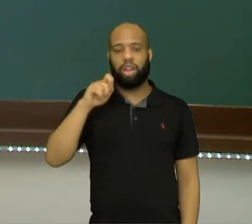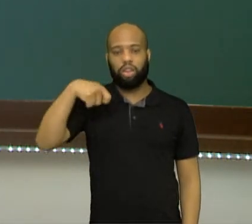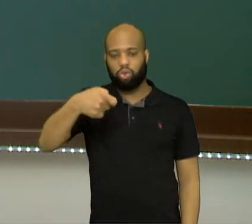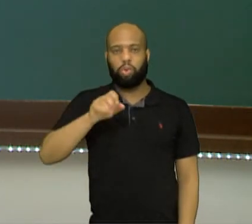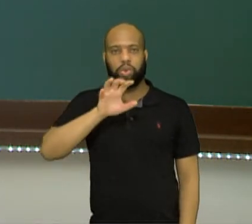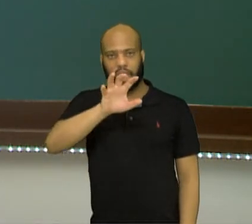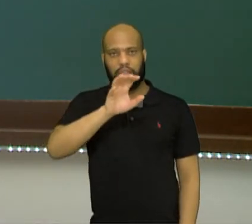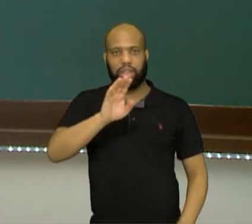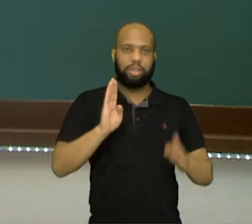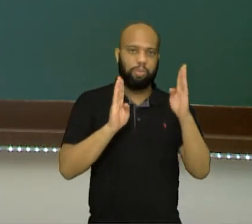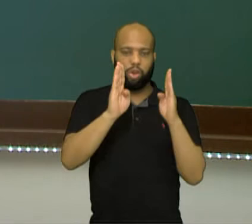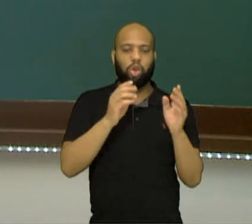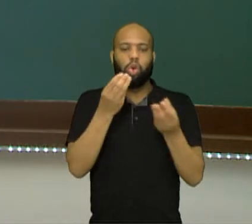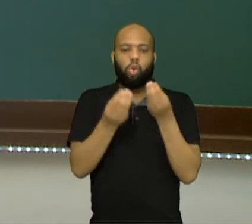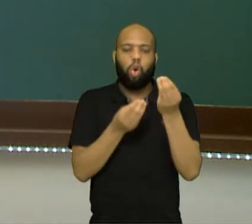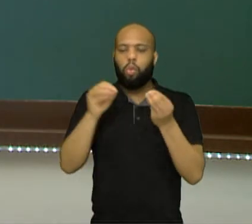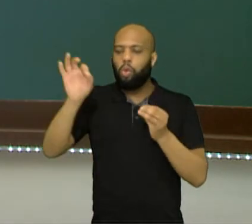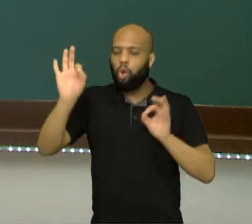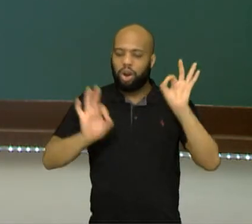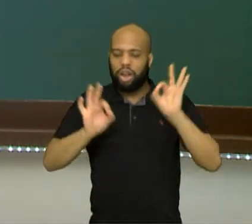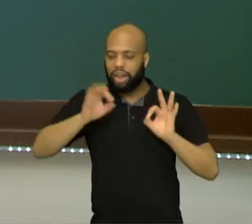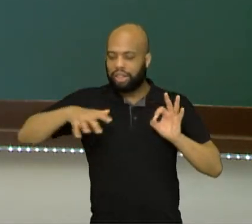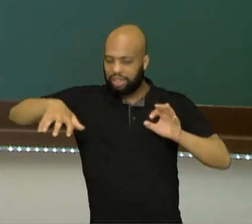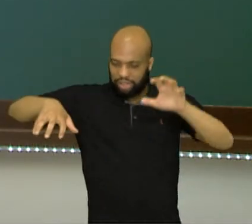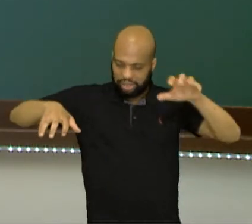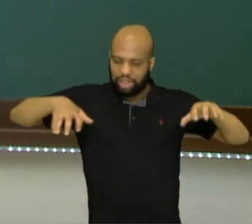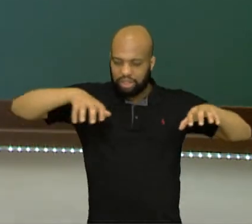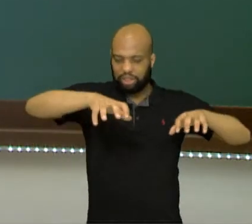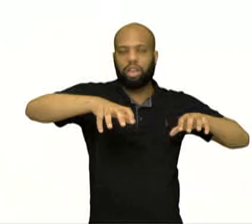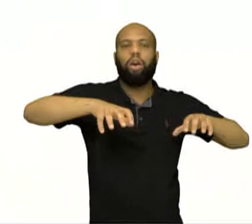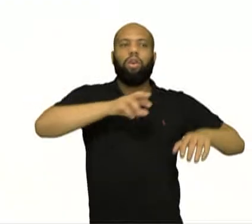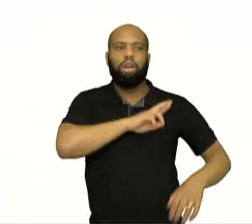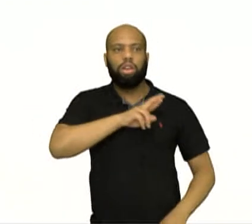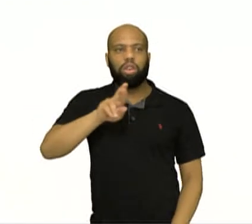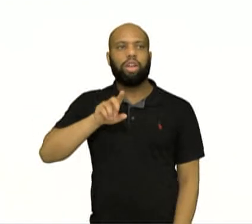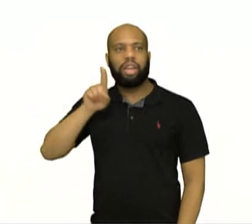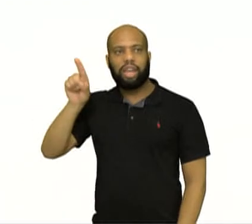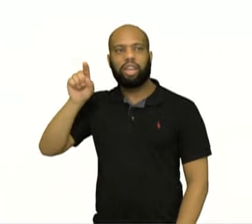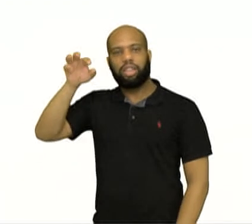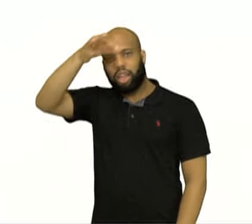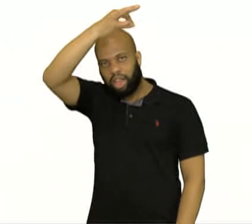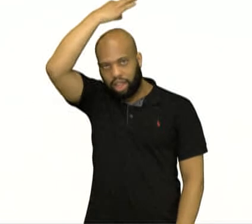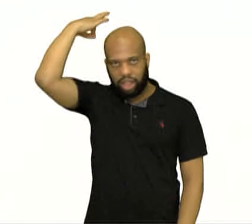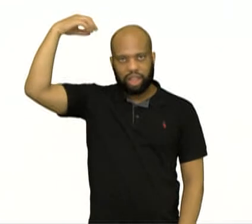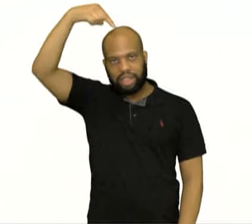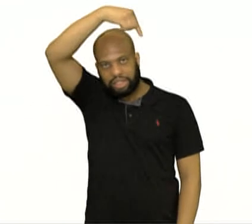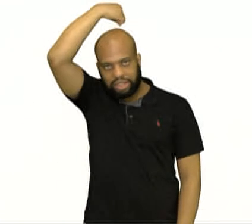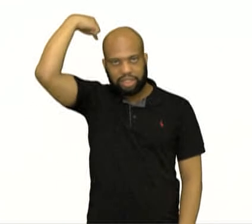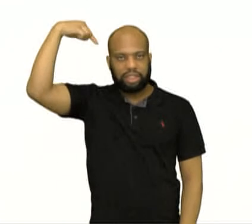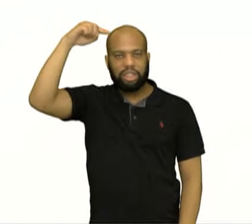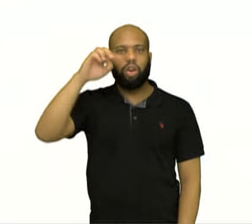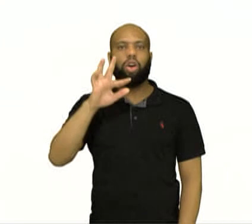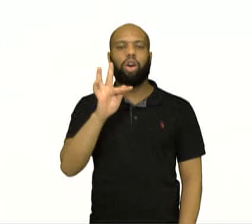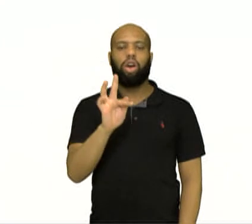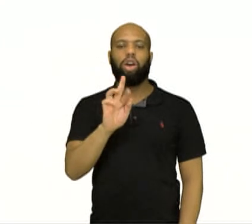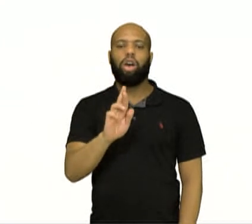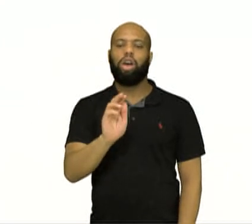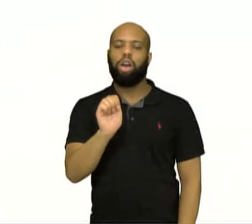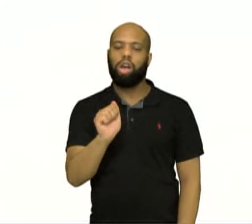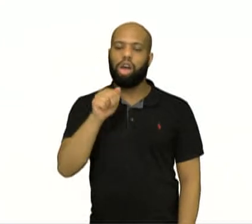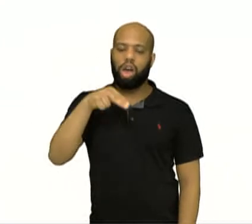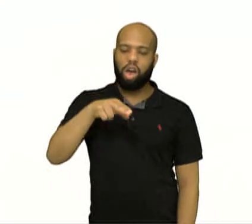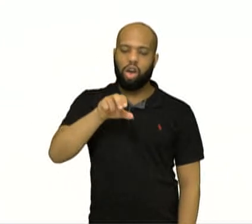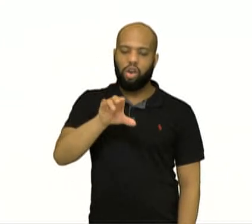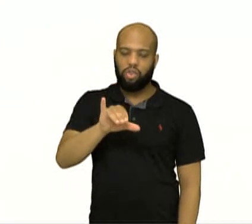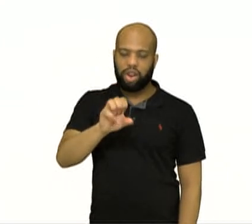criação das ordens religiosas. E aqui eu trouxe a imagem de São Francisco de Assis e a imagem dos beneditinos, certo? A gente tem